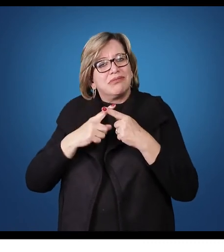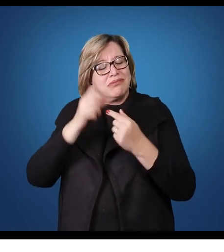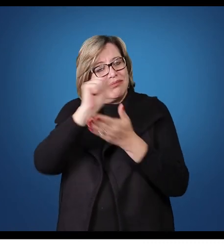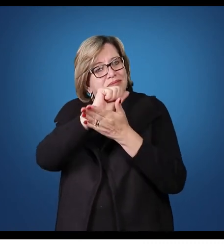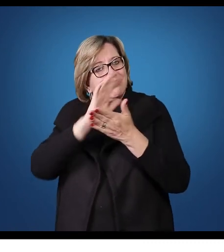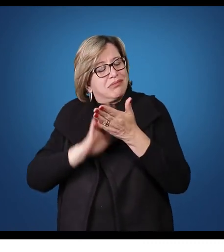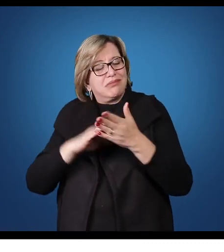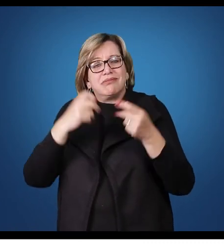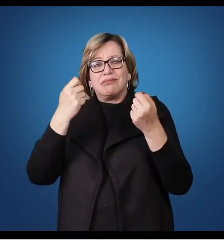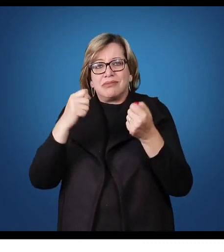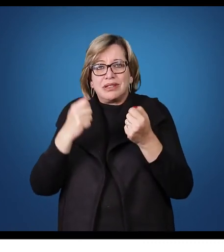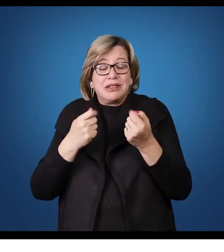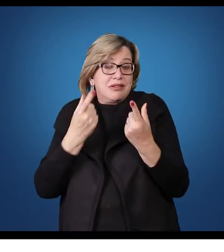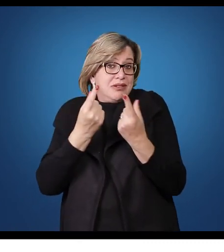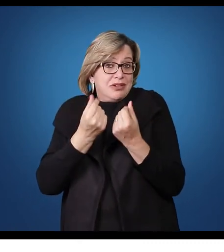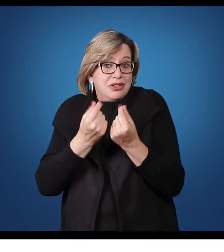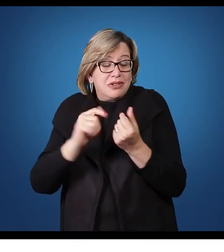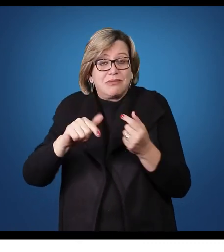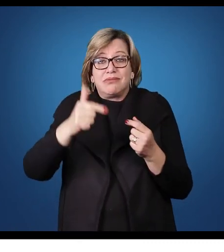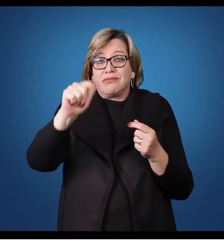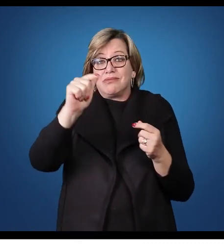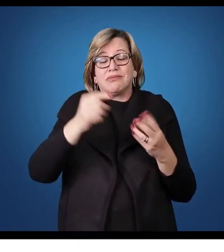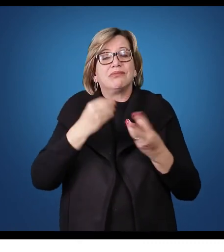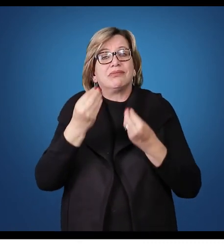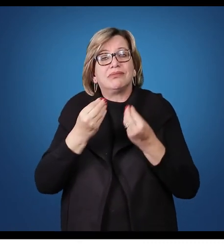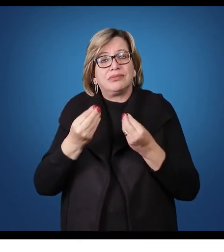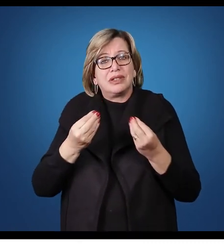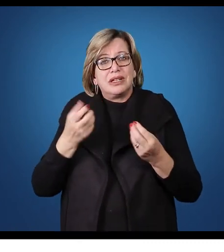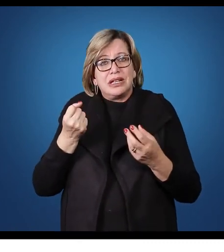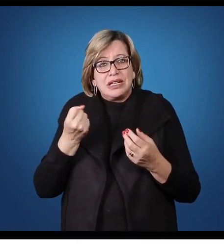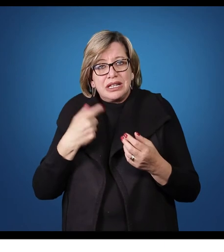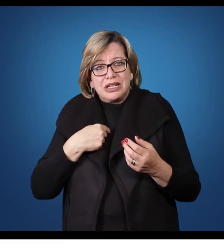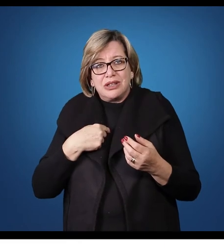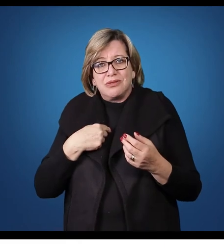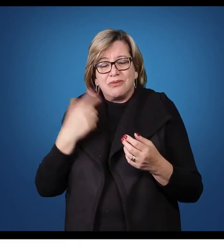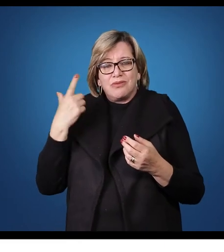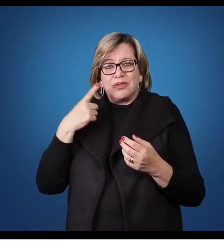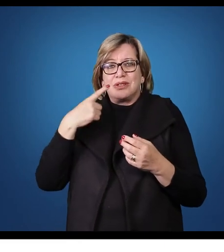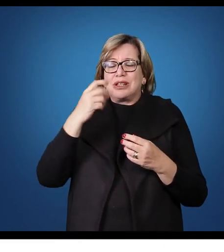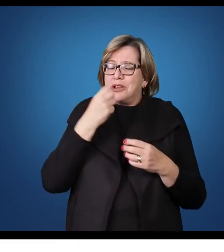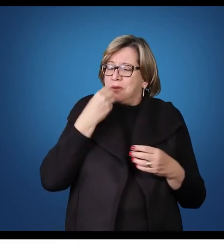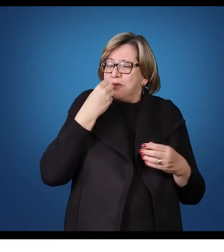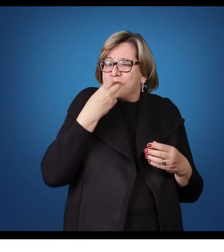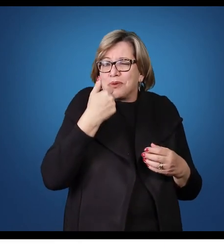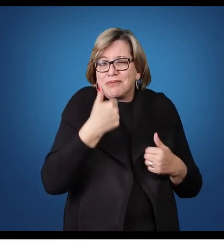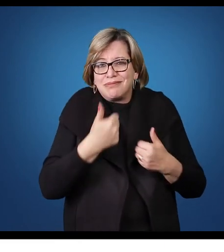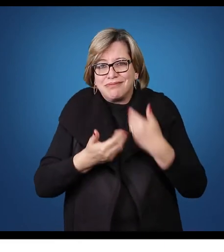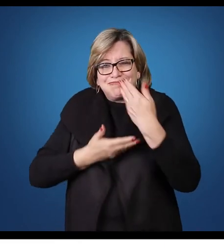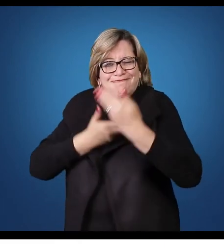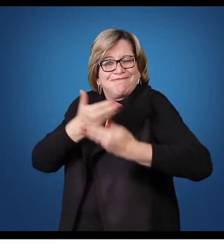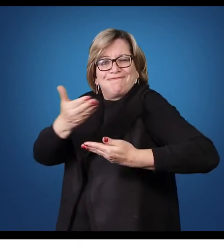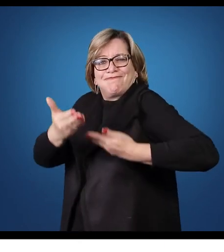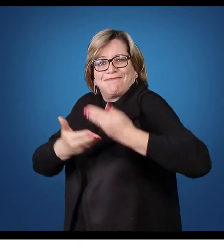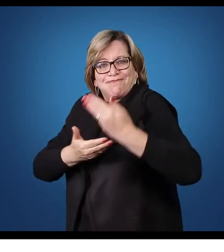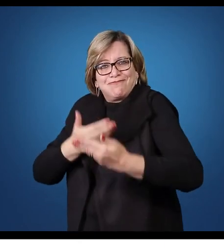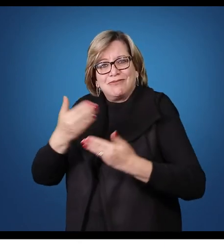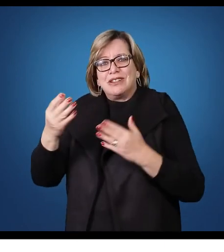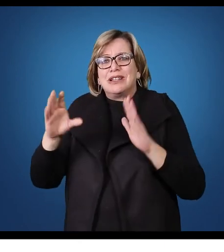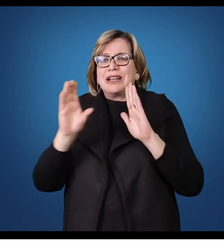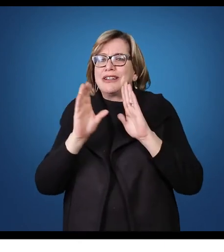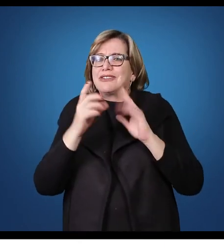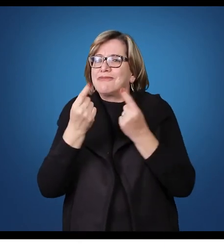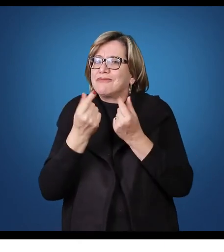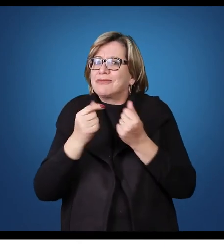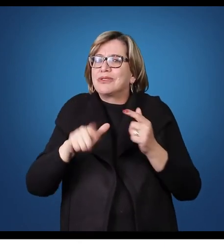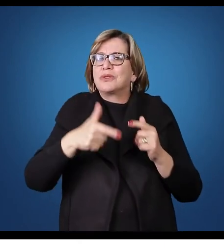necessitam de capital de terceiro. E eu chegar ao ótimo desta relação capital de terceiro e capital próprio